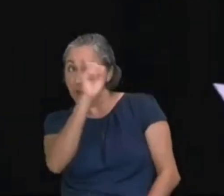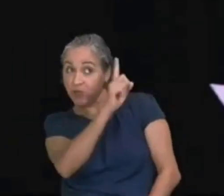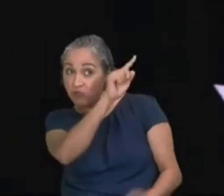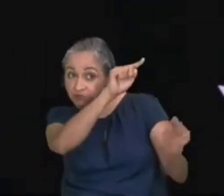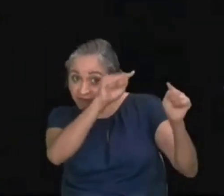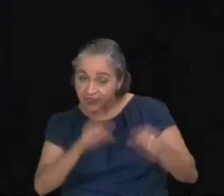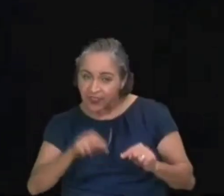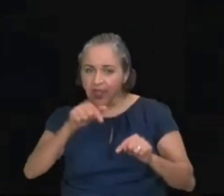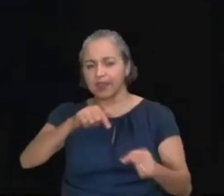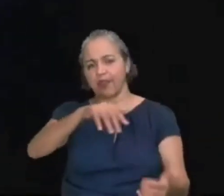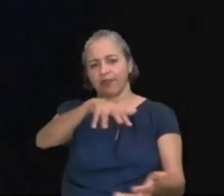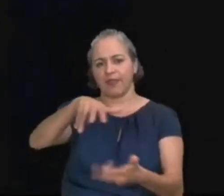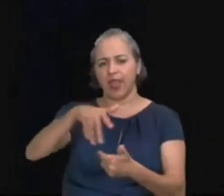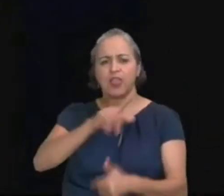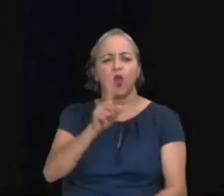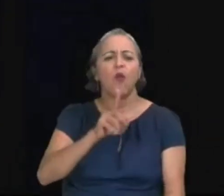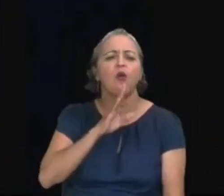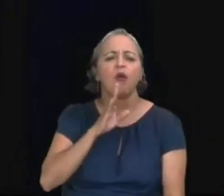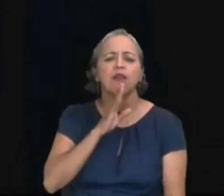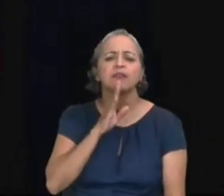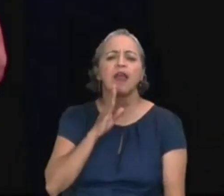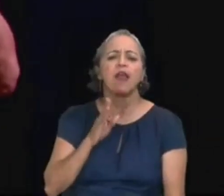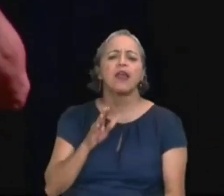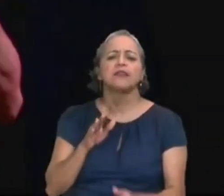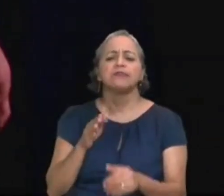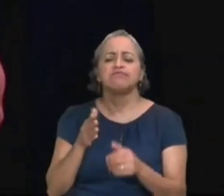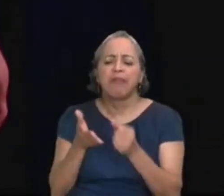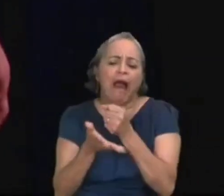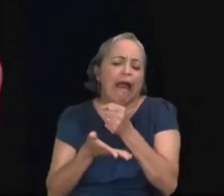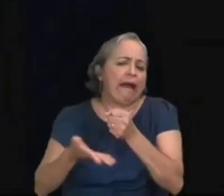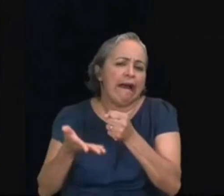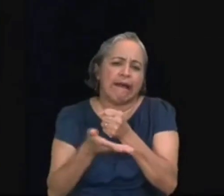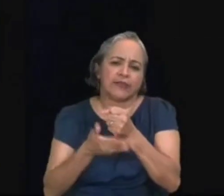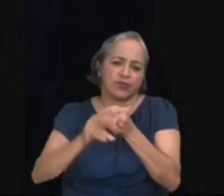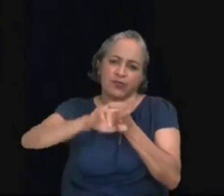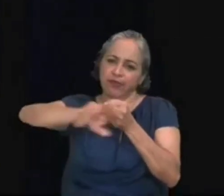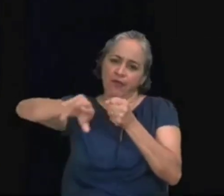esse conhecer, não é superficial, tem que ser um conhecer,